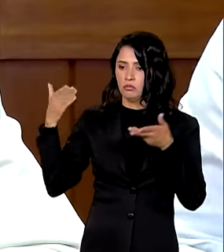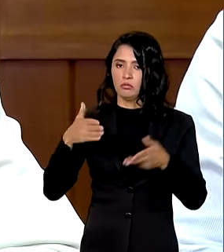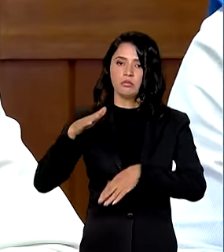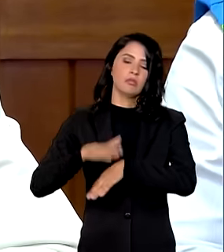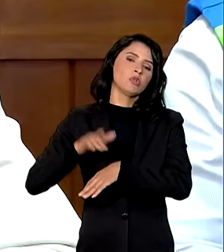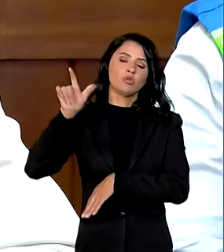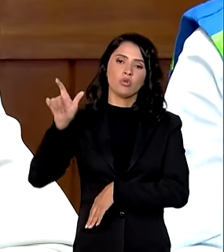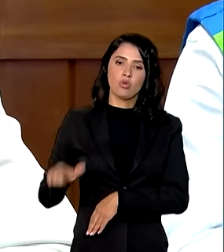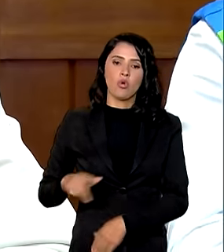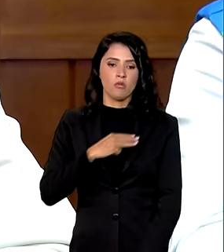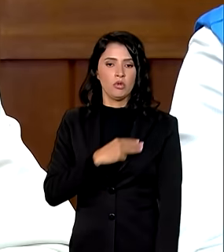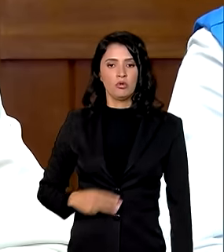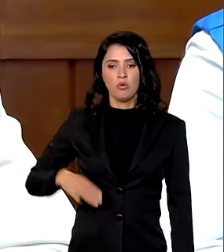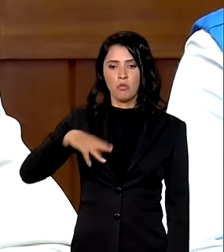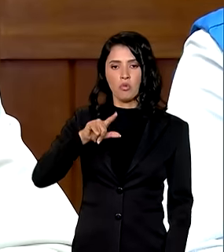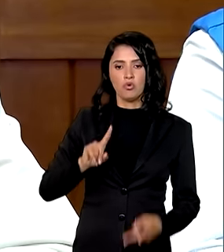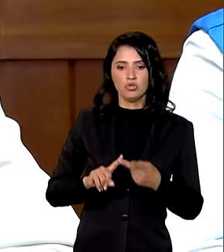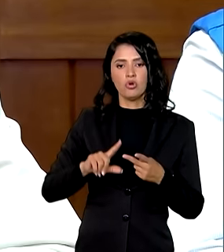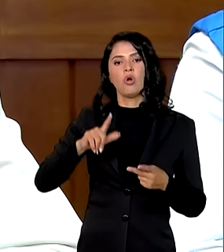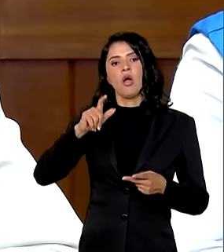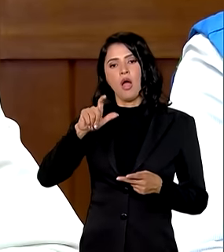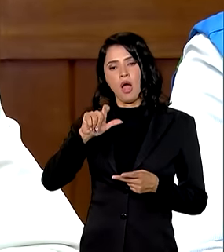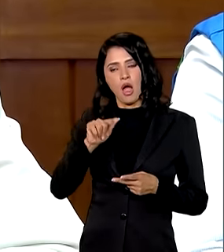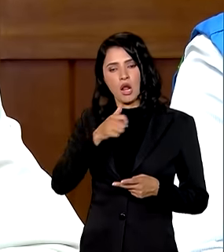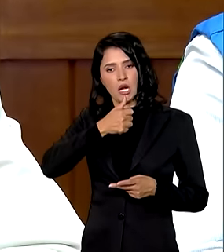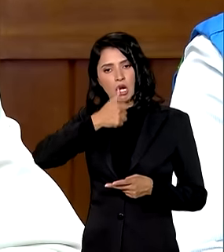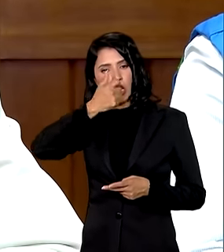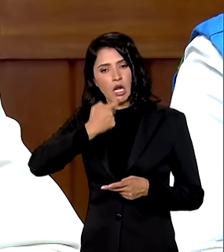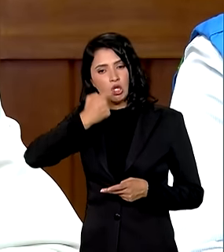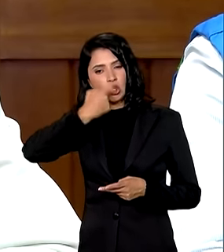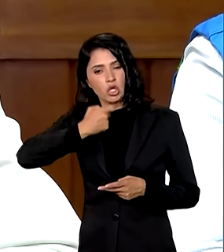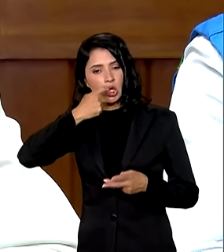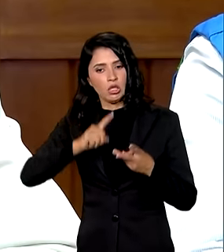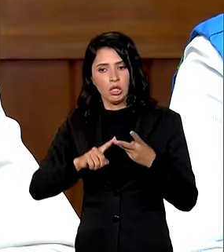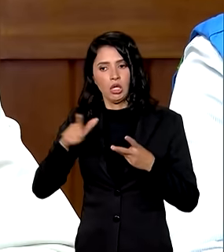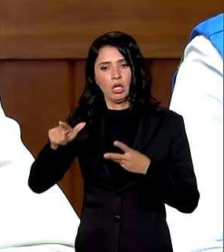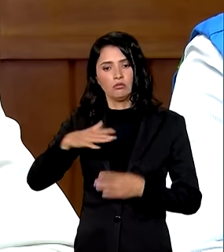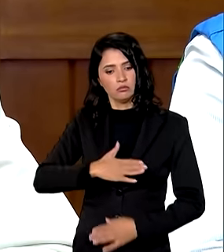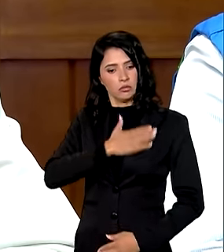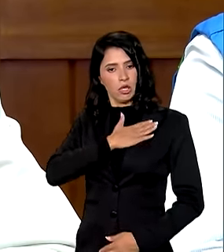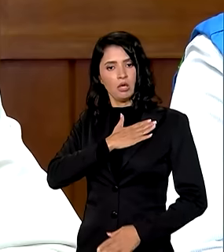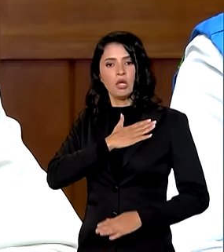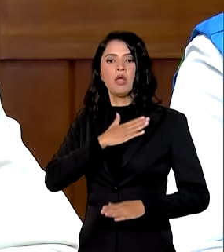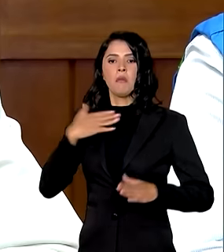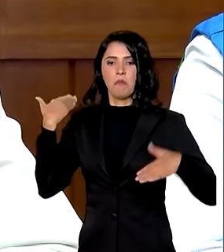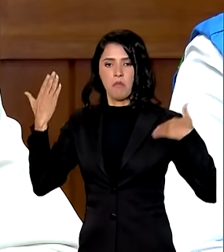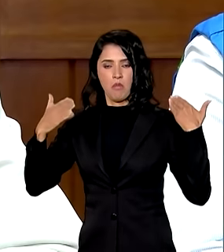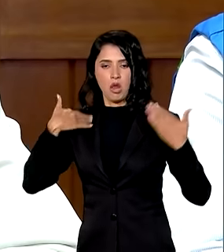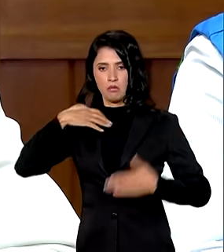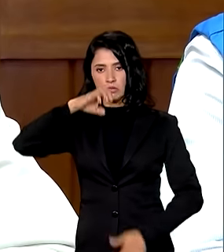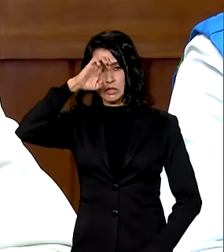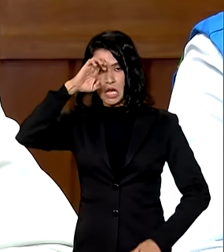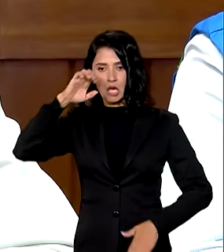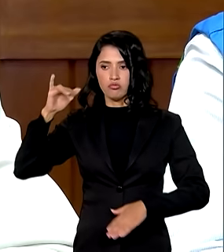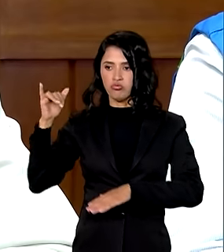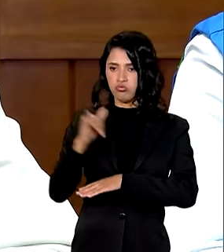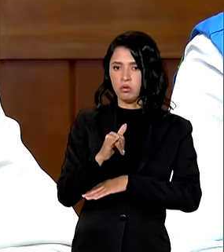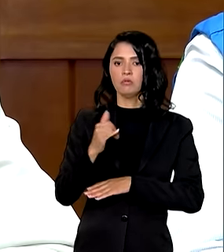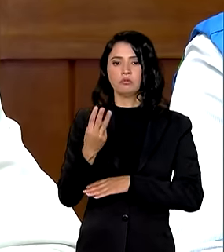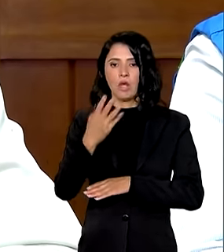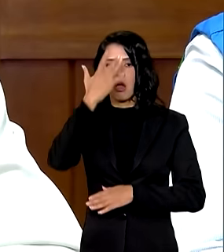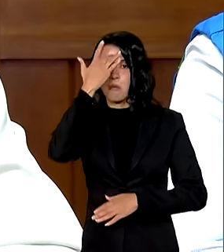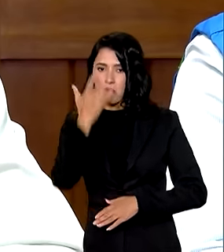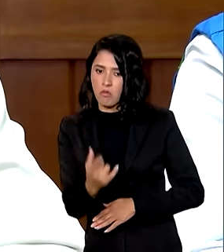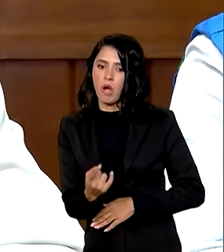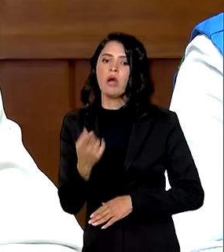Lúcio do ministro Alexandre Silveira e dos comandantes da Marinha do Exército da Aeronáutica amanhã a